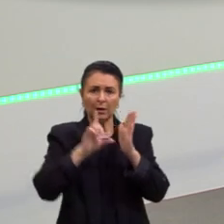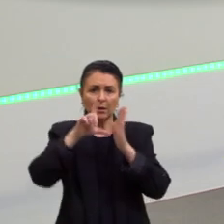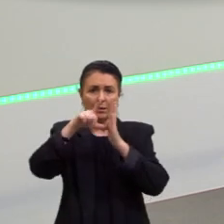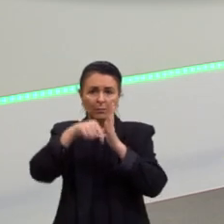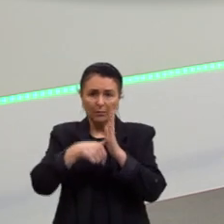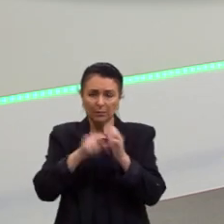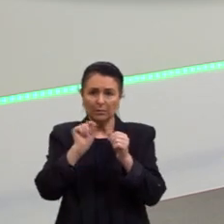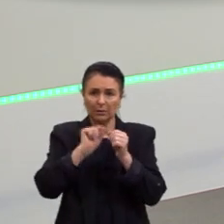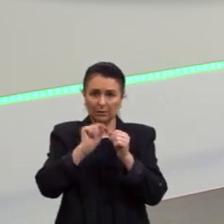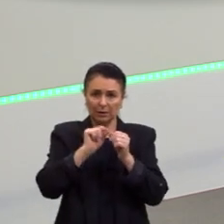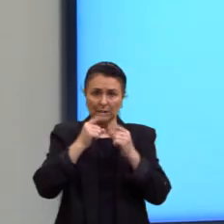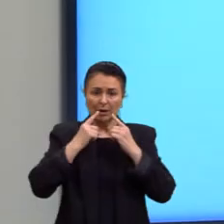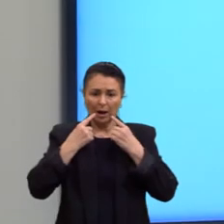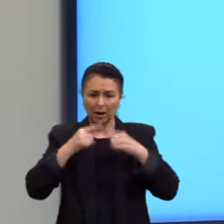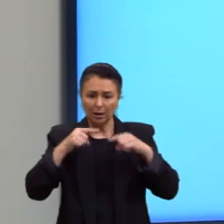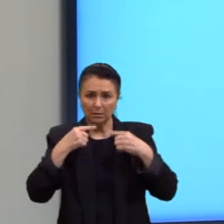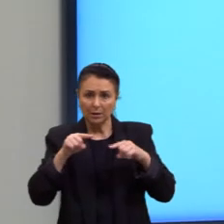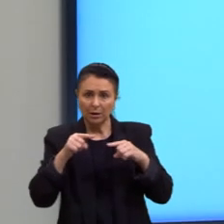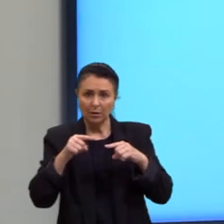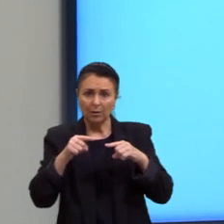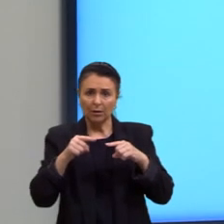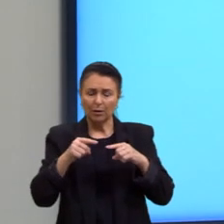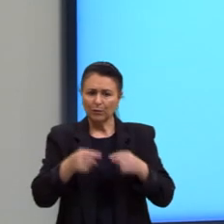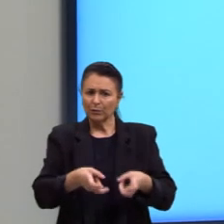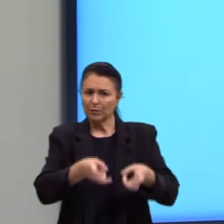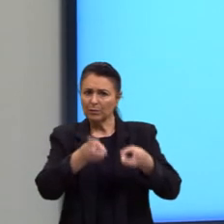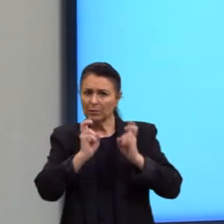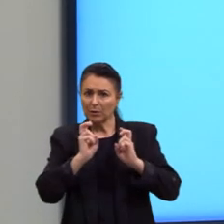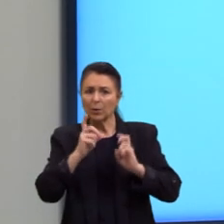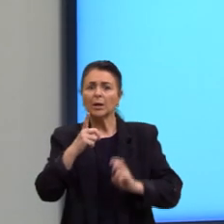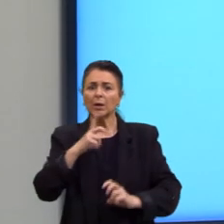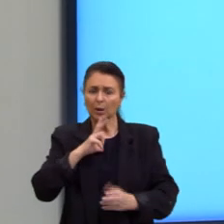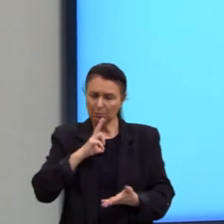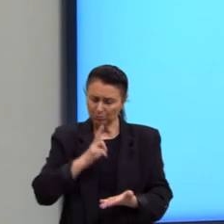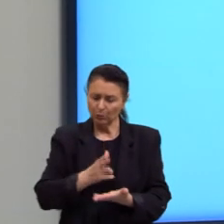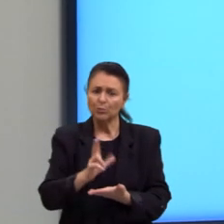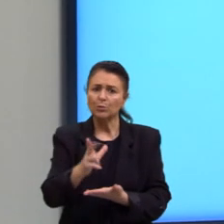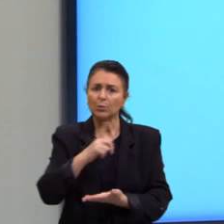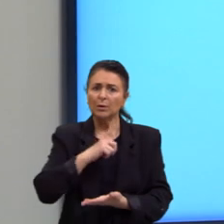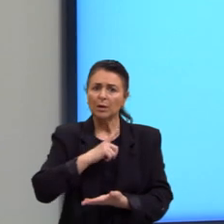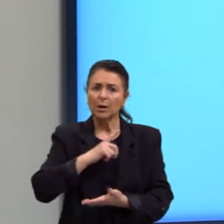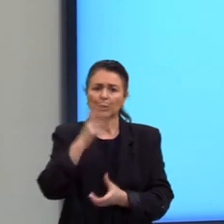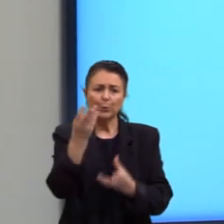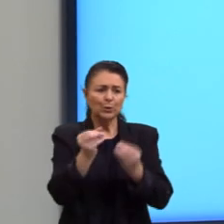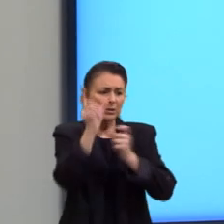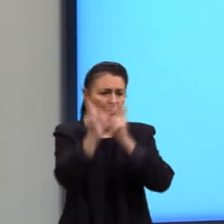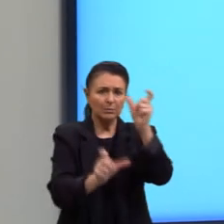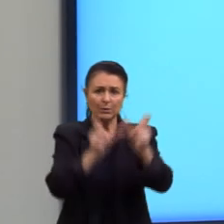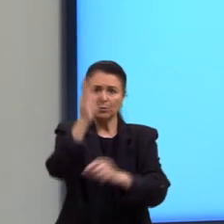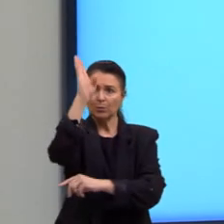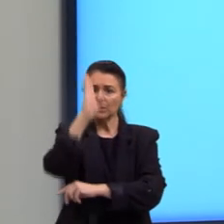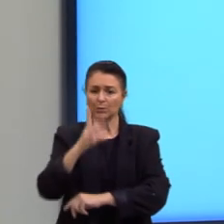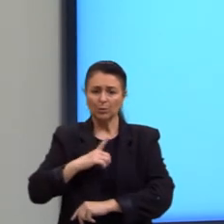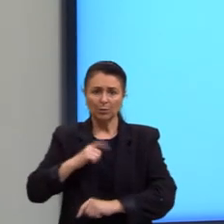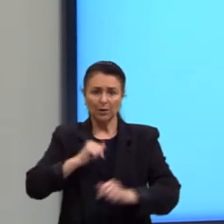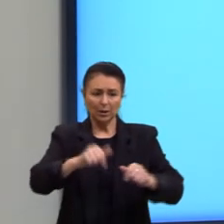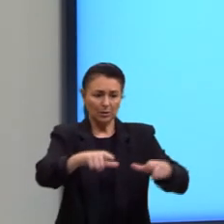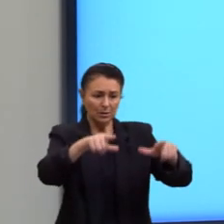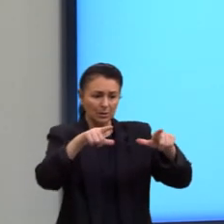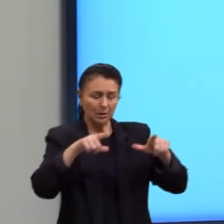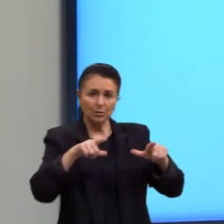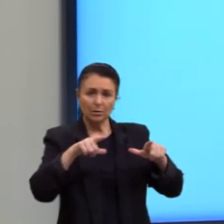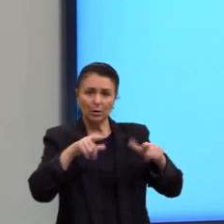feita, como se pode notar a partir do alto índice de brasileiros que não possuem registro civil de nascimento. Os